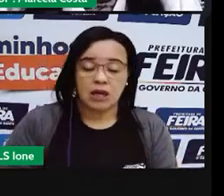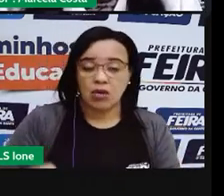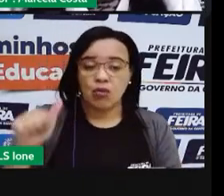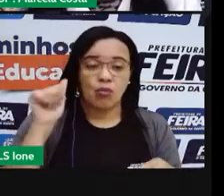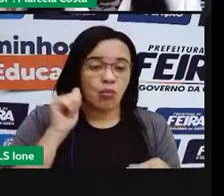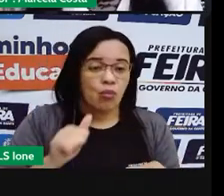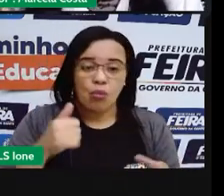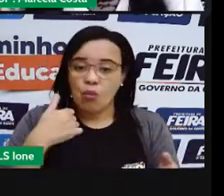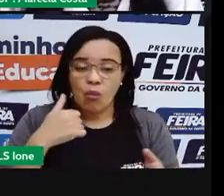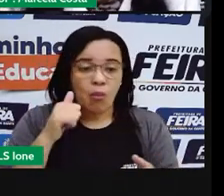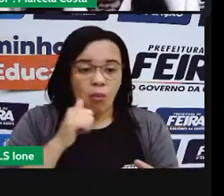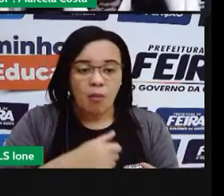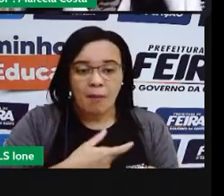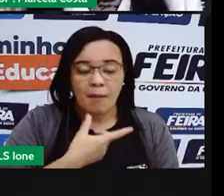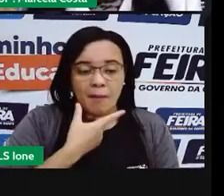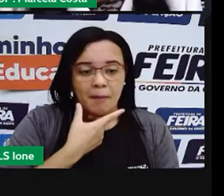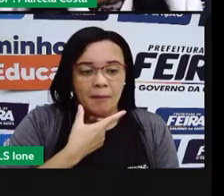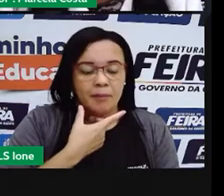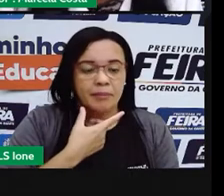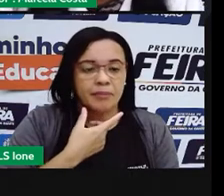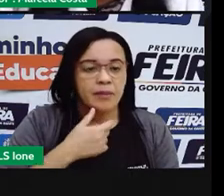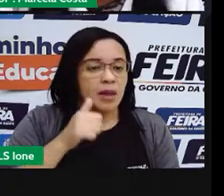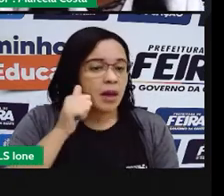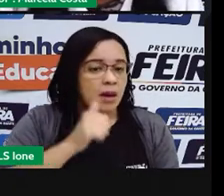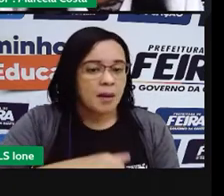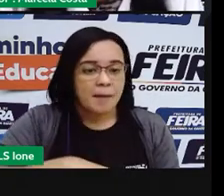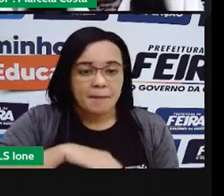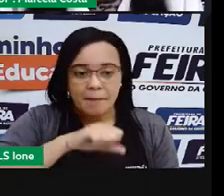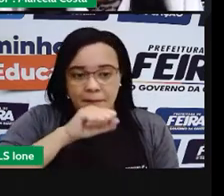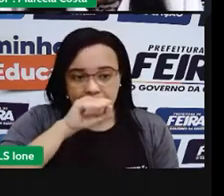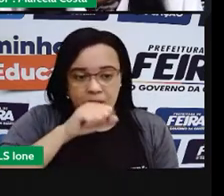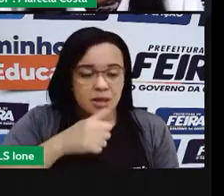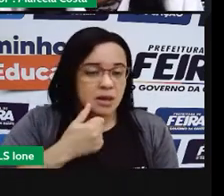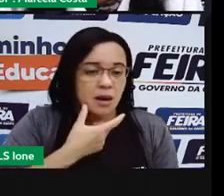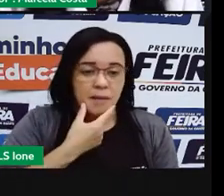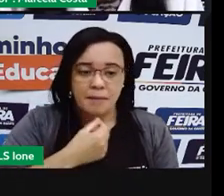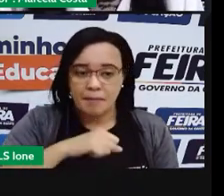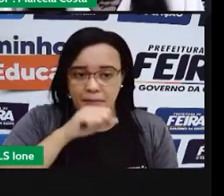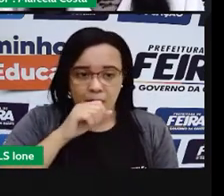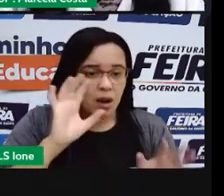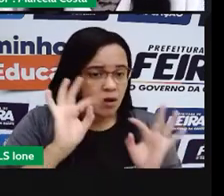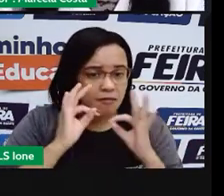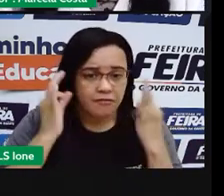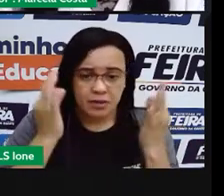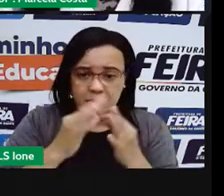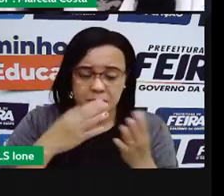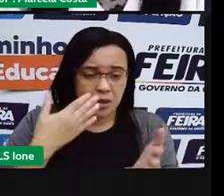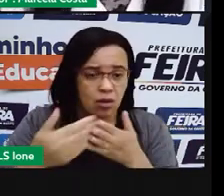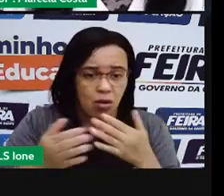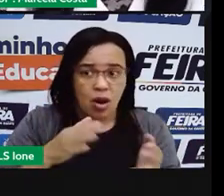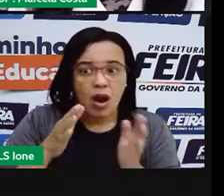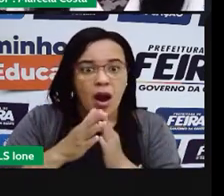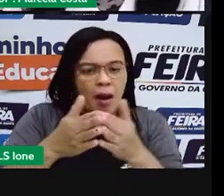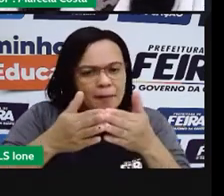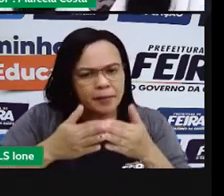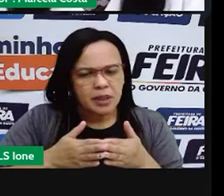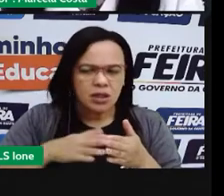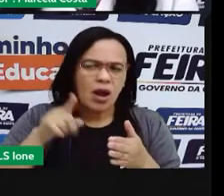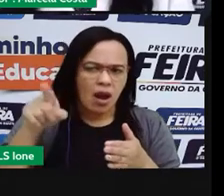fruta na geladeira, lembre de pegar e fechar direito, verificar se está fechado, e não deixar aberta e